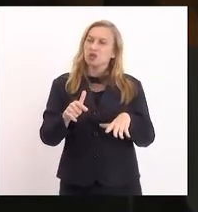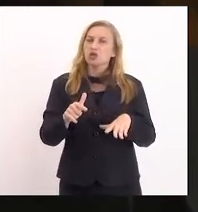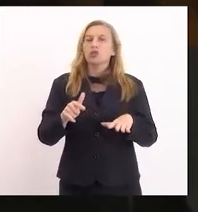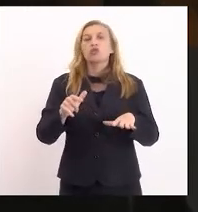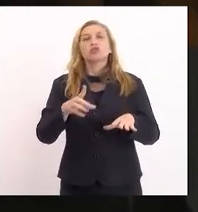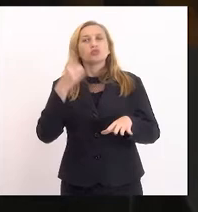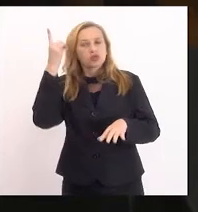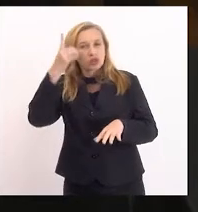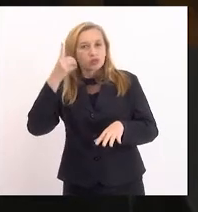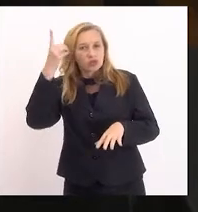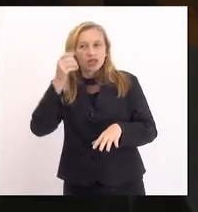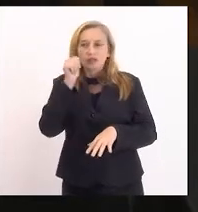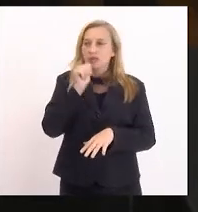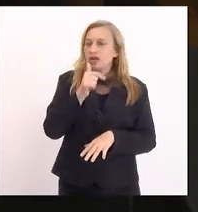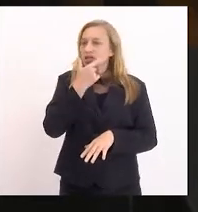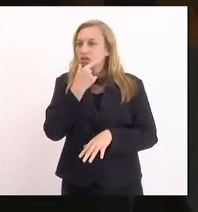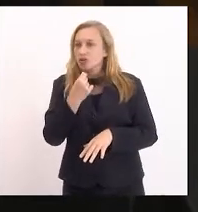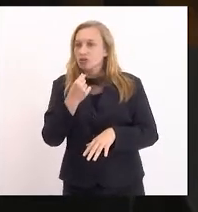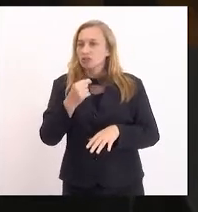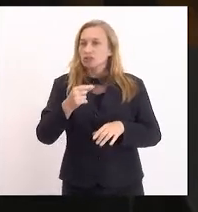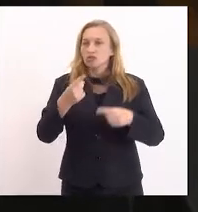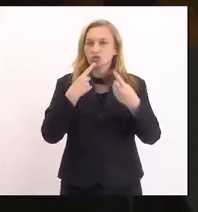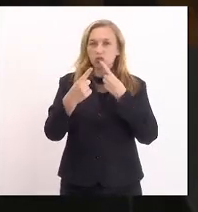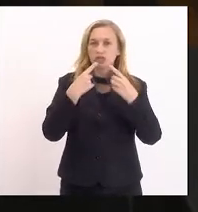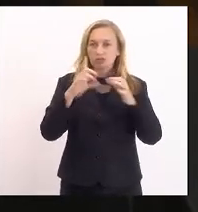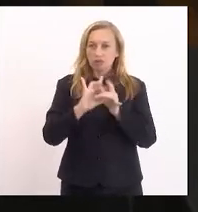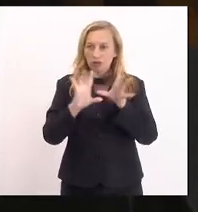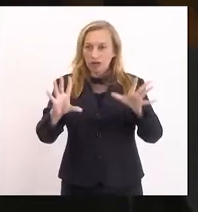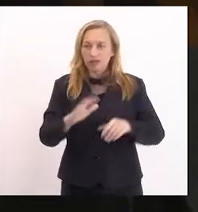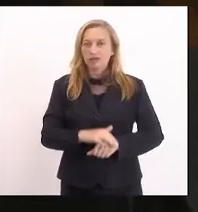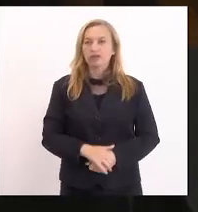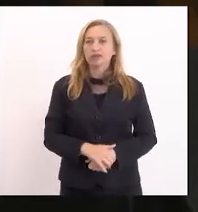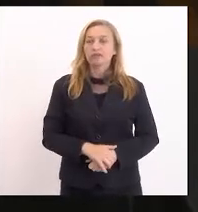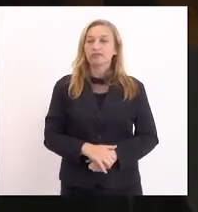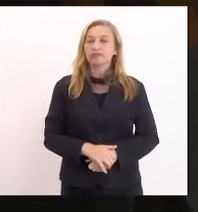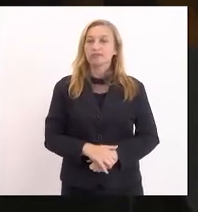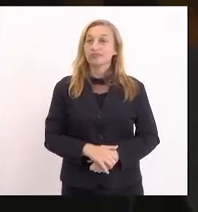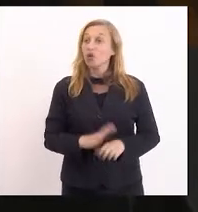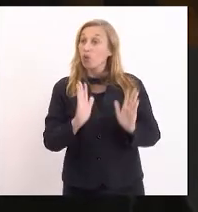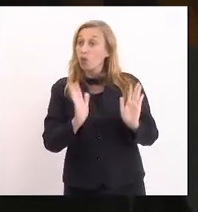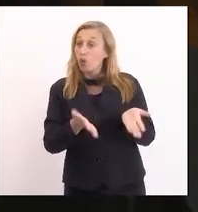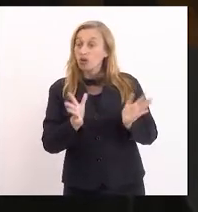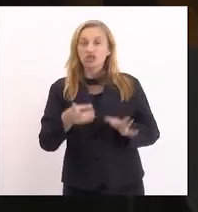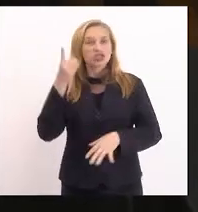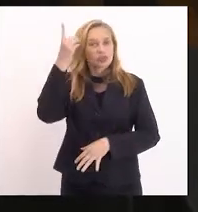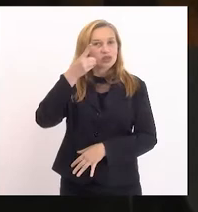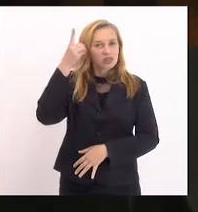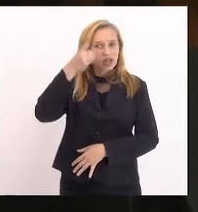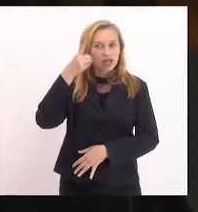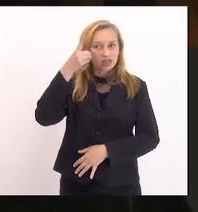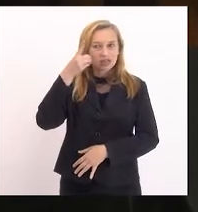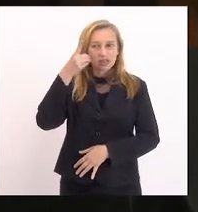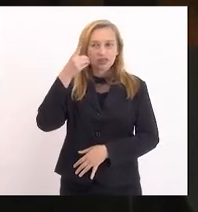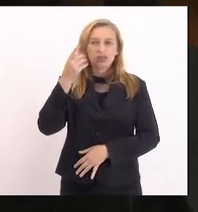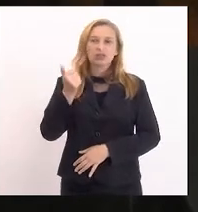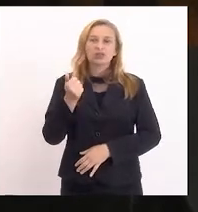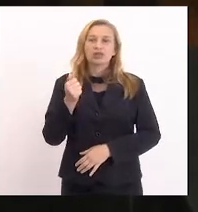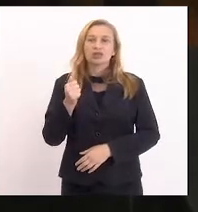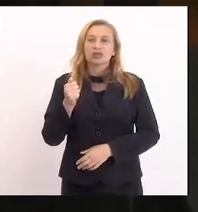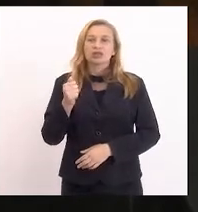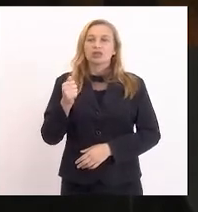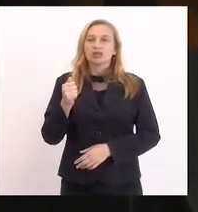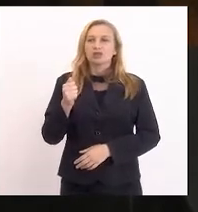deputados e deputadas no debate democrático. Inclusive, hoje, Luiz Paulo, faço aqui uma homenagem, raramente faço isso,